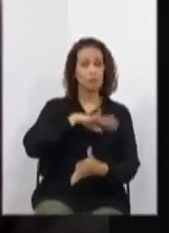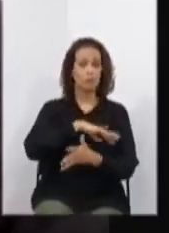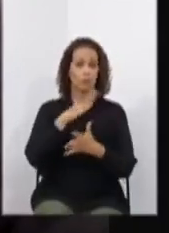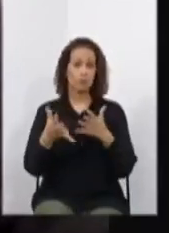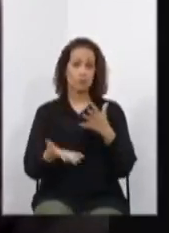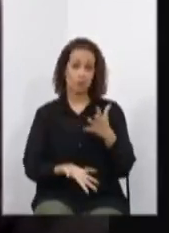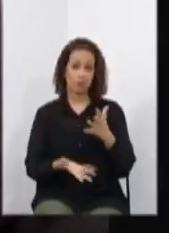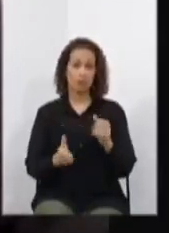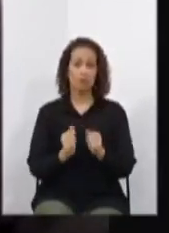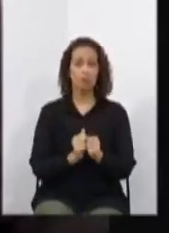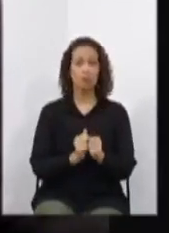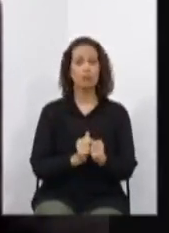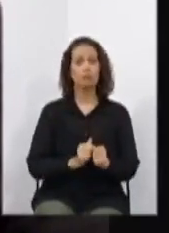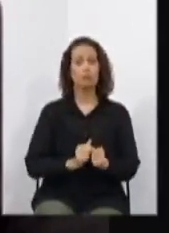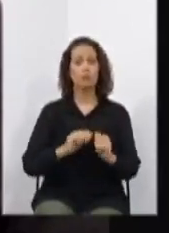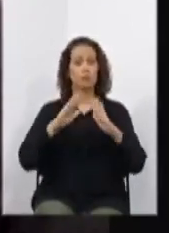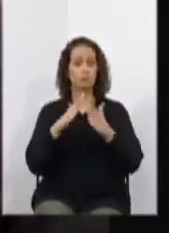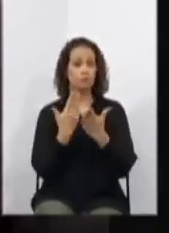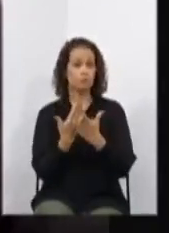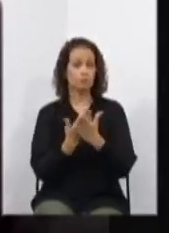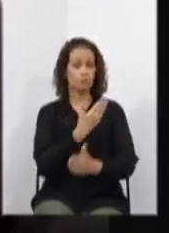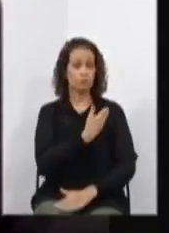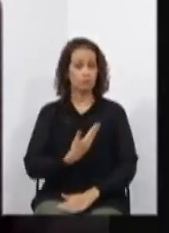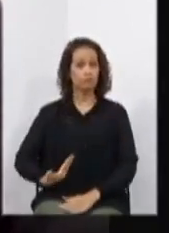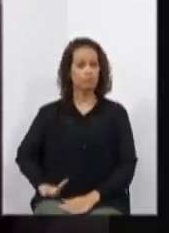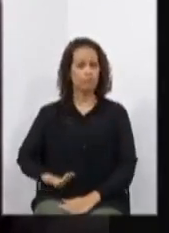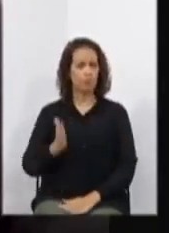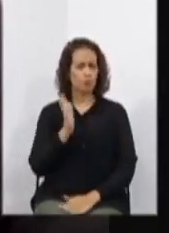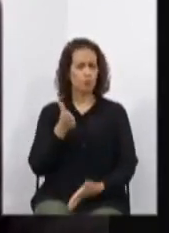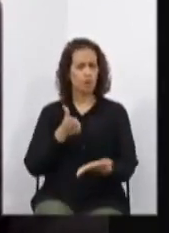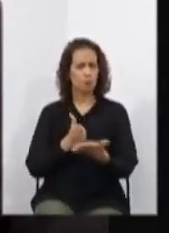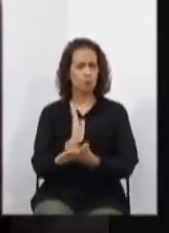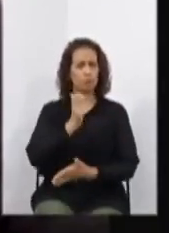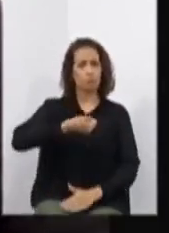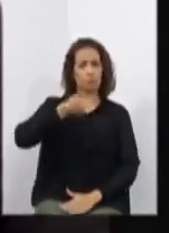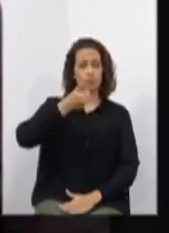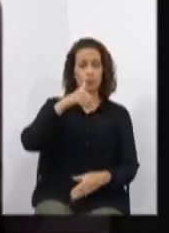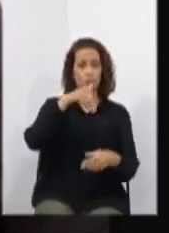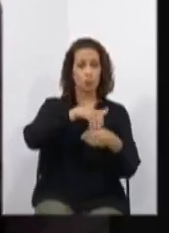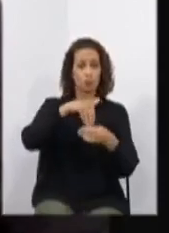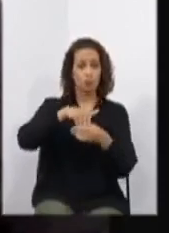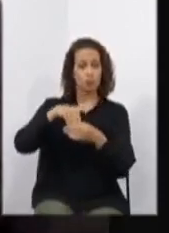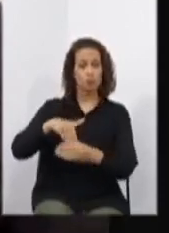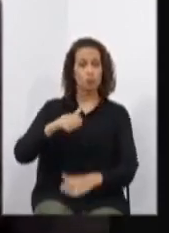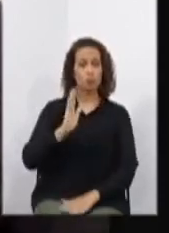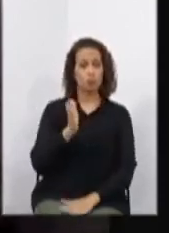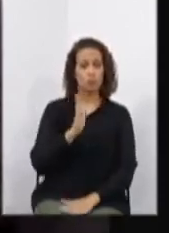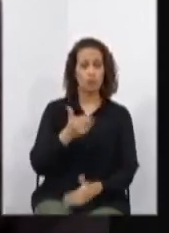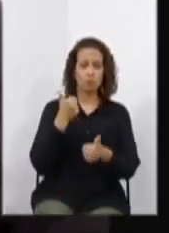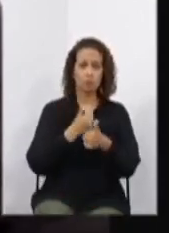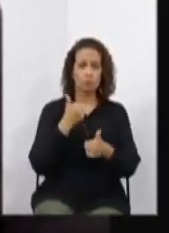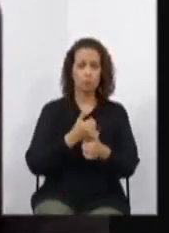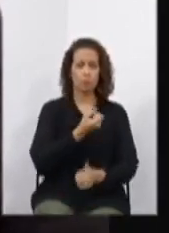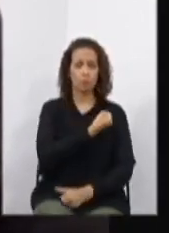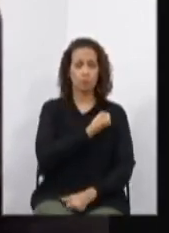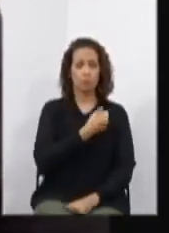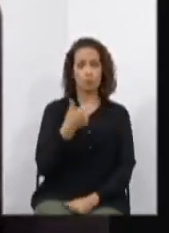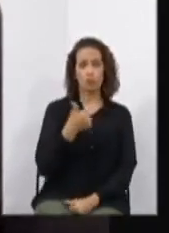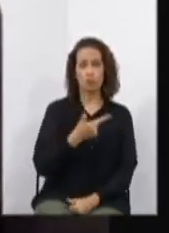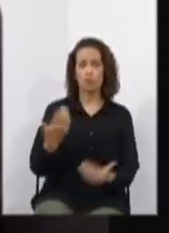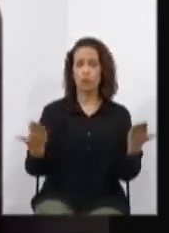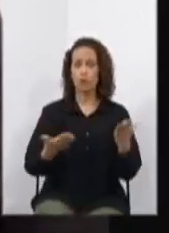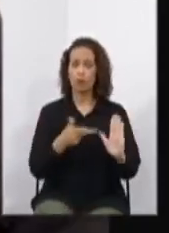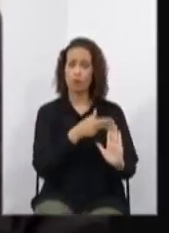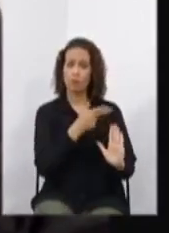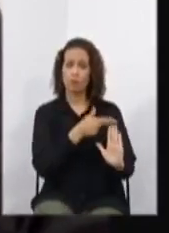educação. Aprovada no primeiro turno, na forma de substitutivo número 2, vem a proposição agora